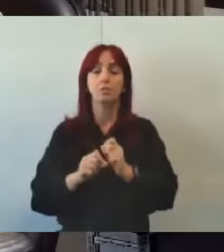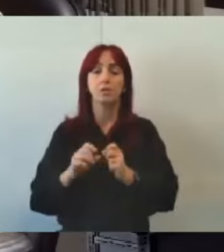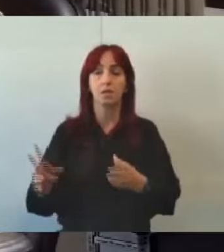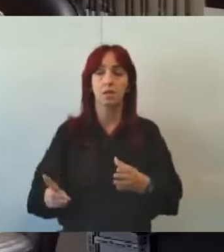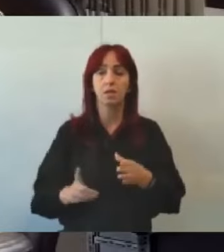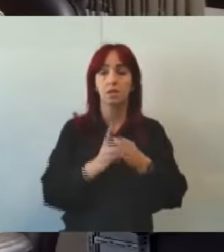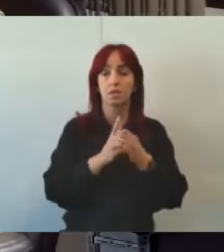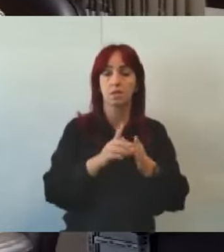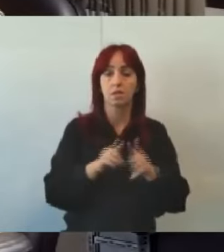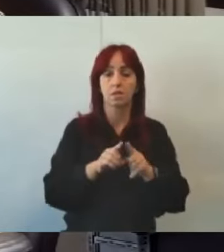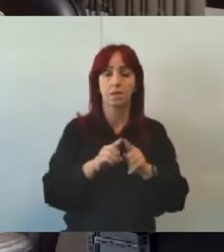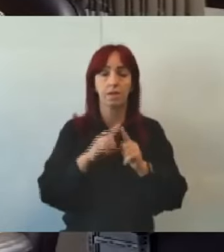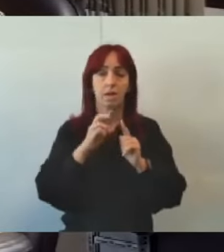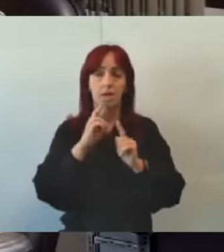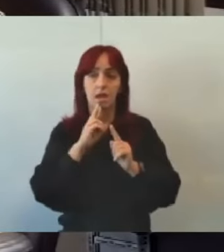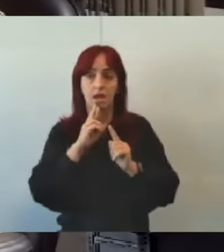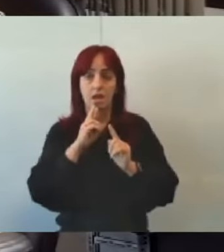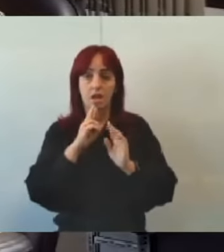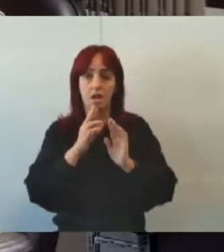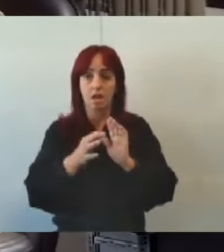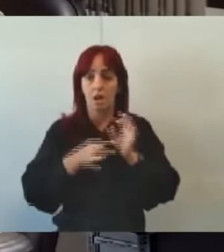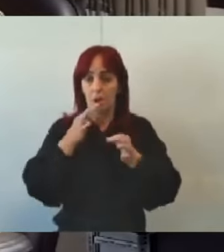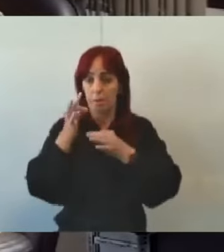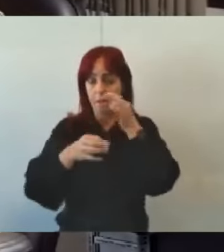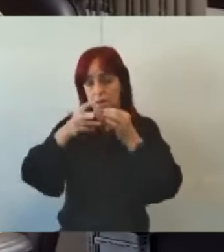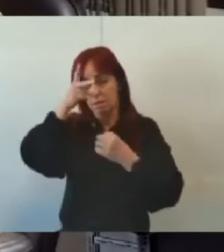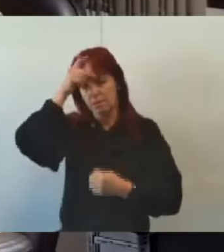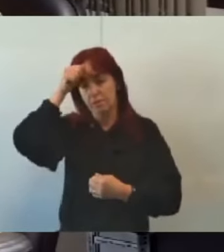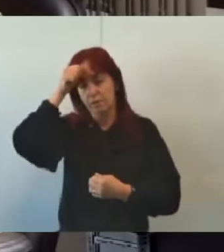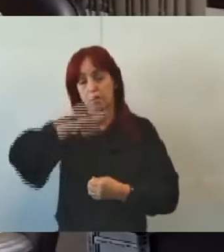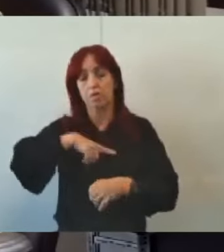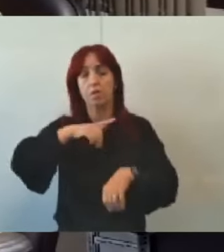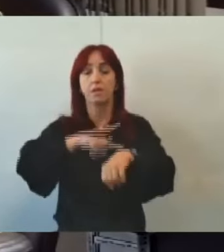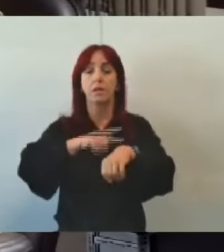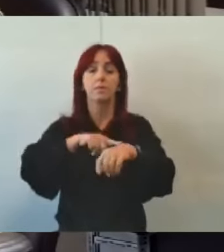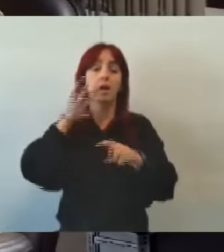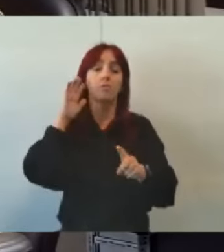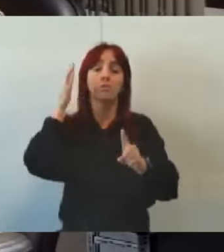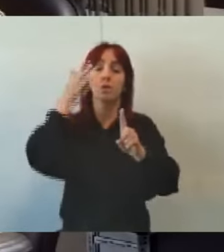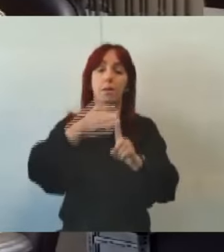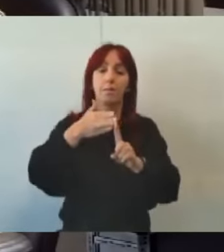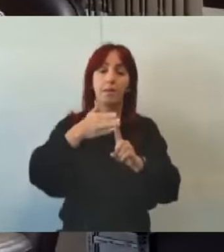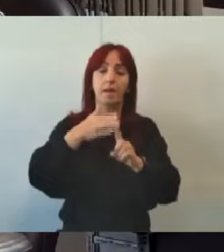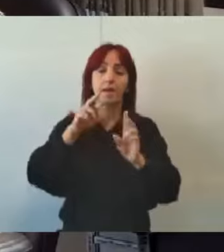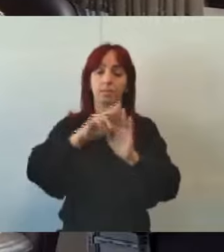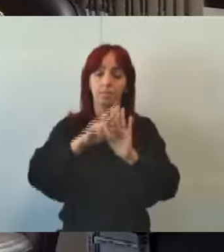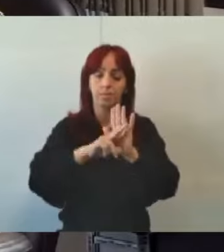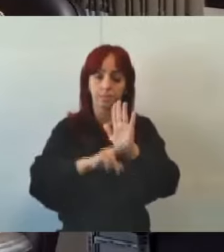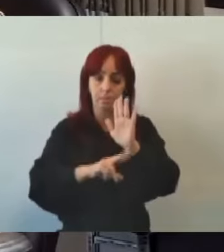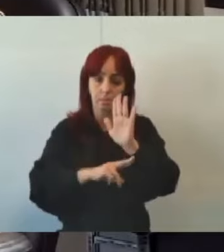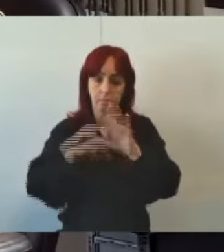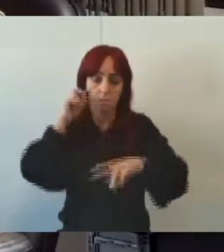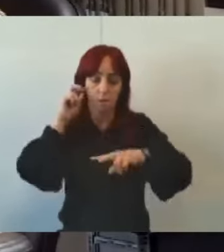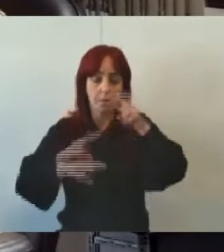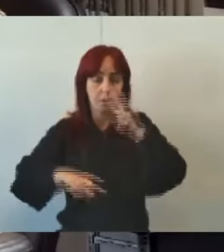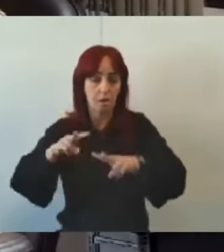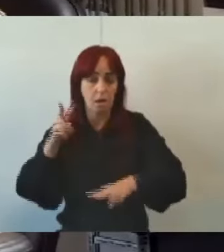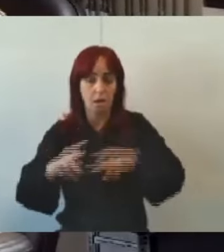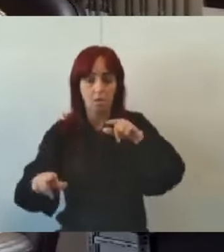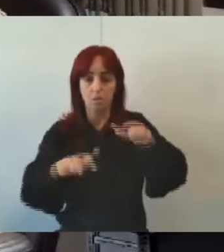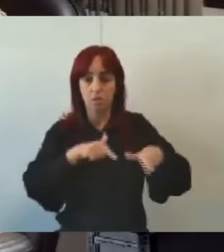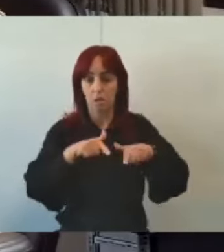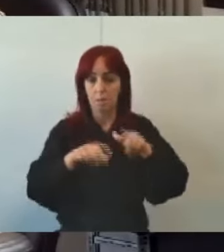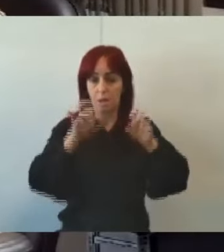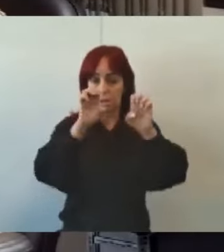recomendações pela Prefeitura de Belo Horizonte, com prazos e metas estabelecidos, monitoramento contínuo das condições de trabalho e de infraestrutura.